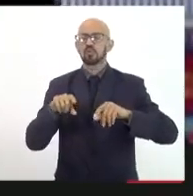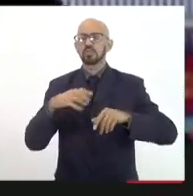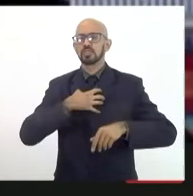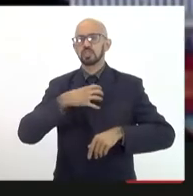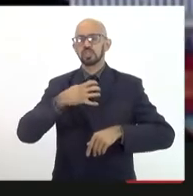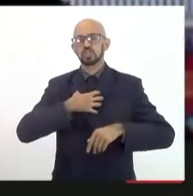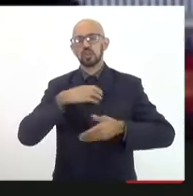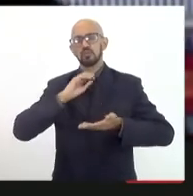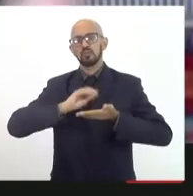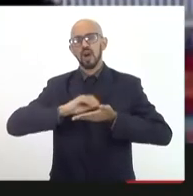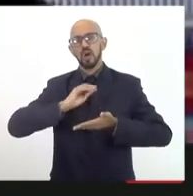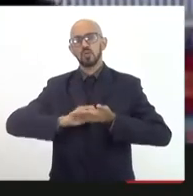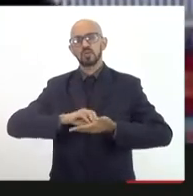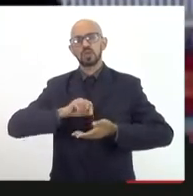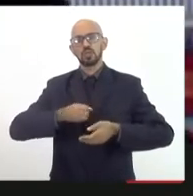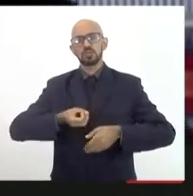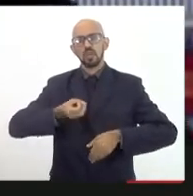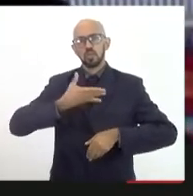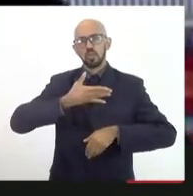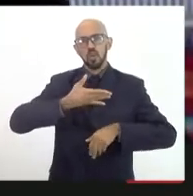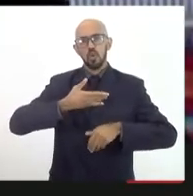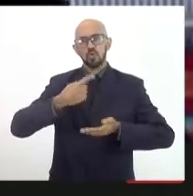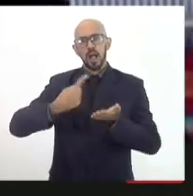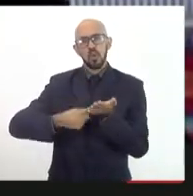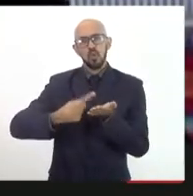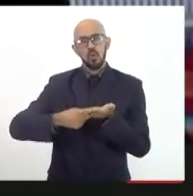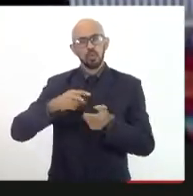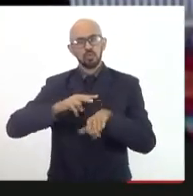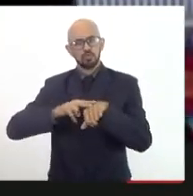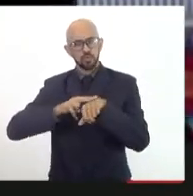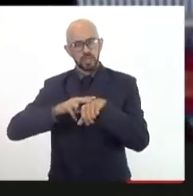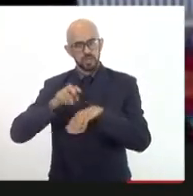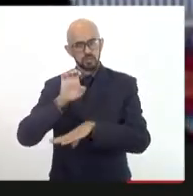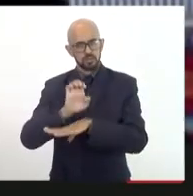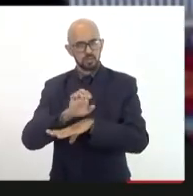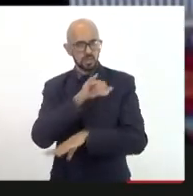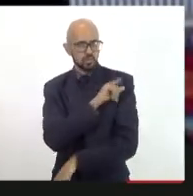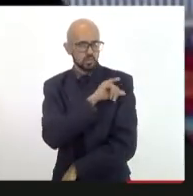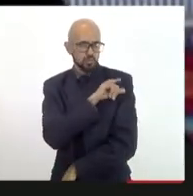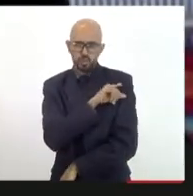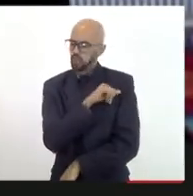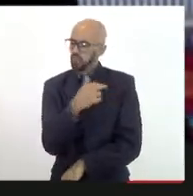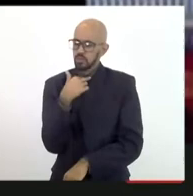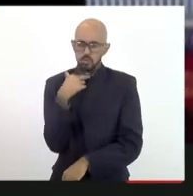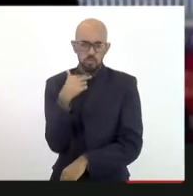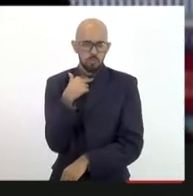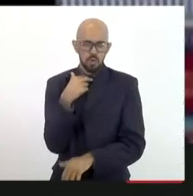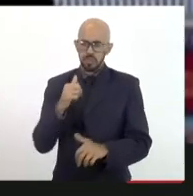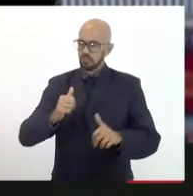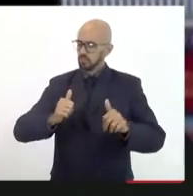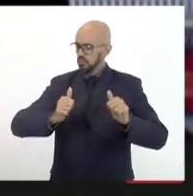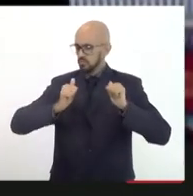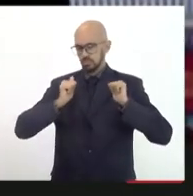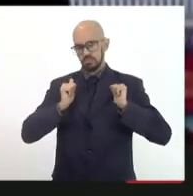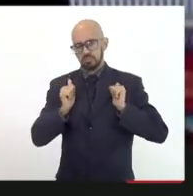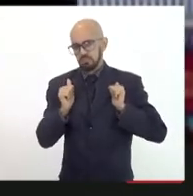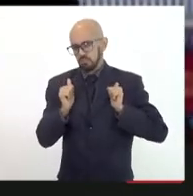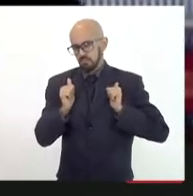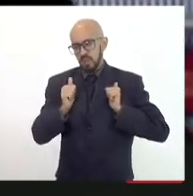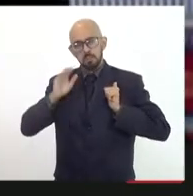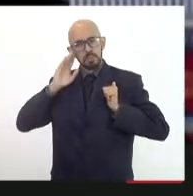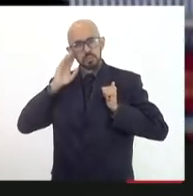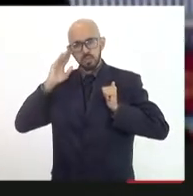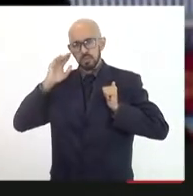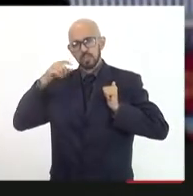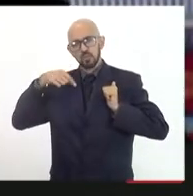relação com o novo acordo verde aqui no estado do Rio de Janeiro não dá para fugir disso principalmente quando a gente vai para o interior